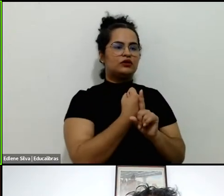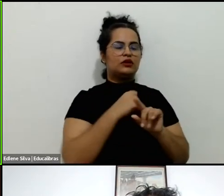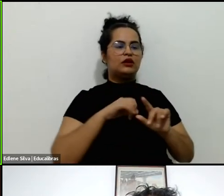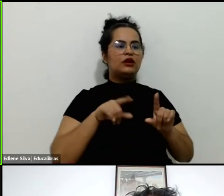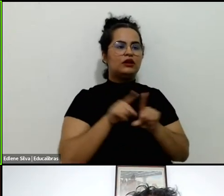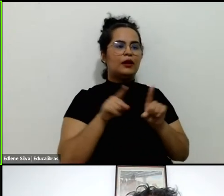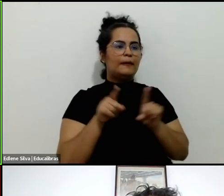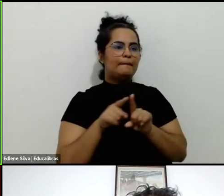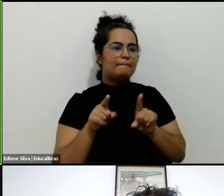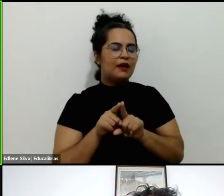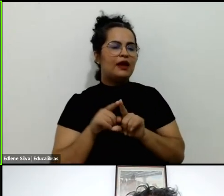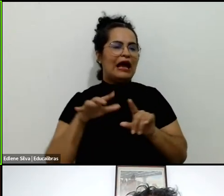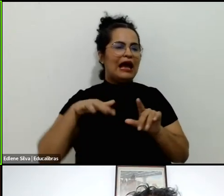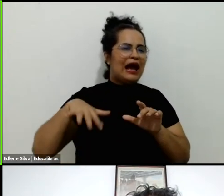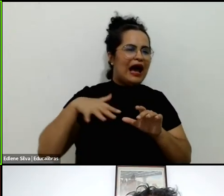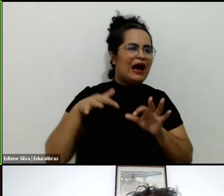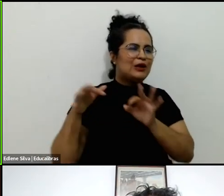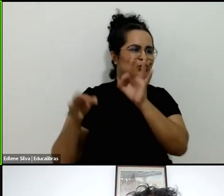judicialização.